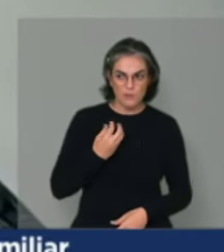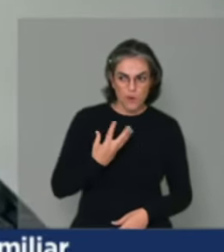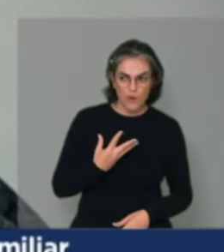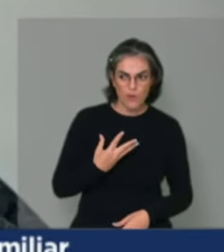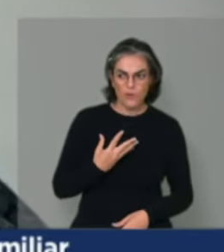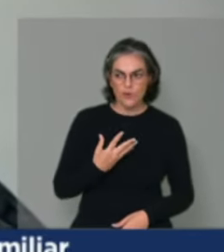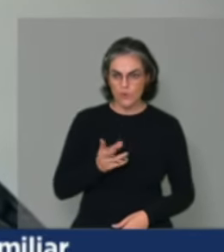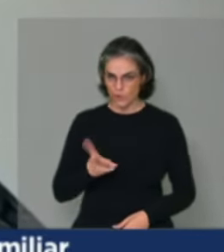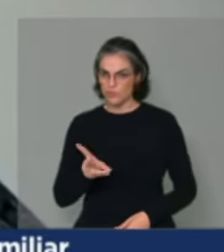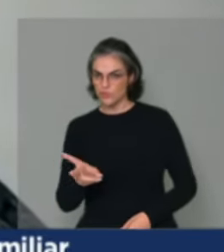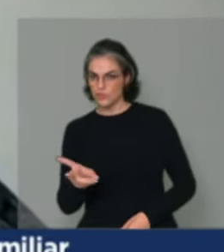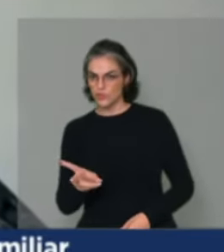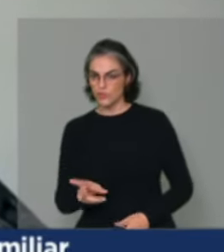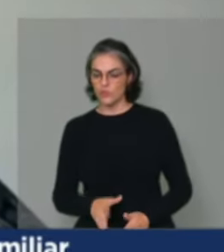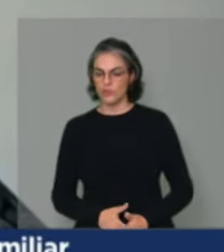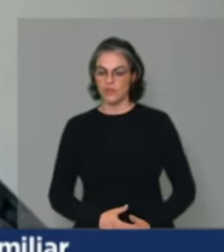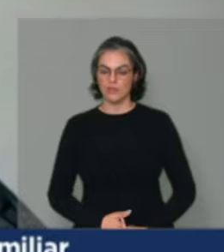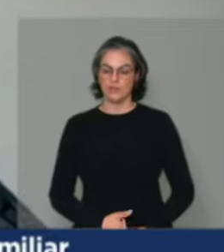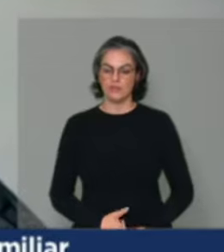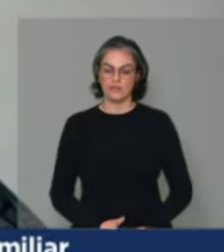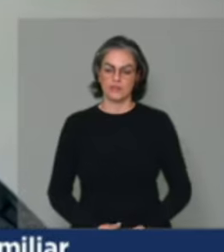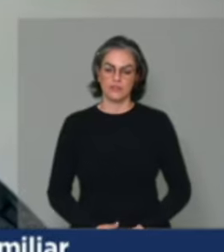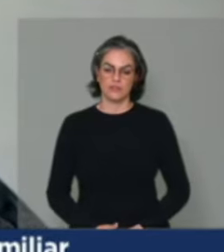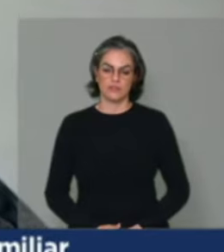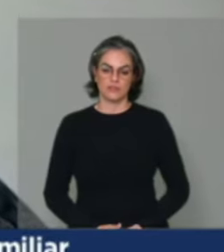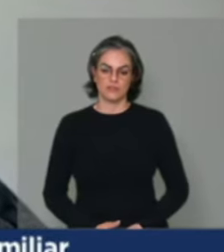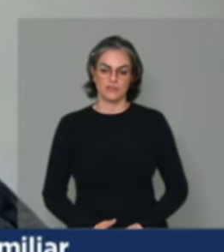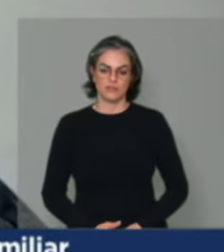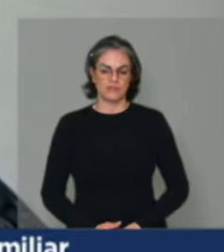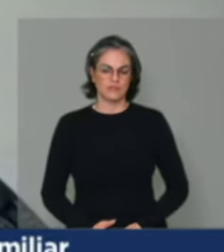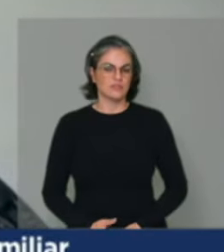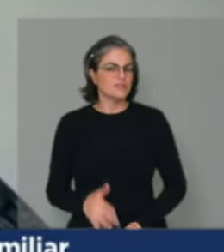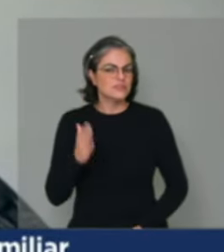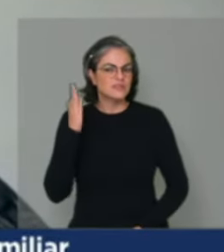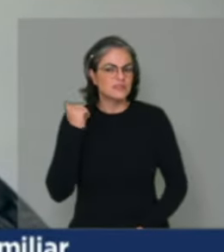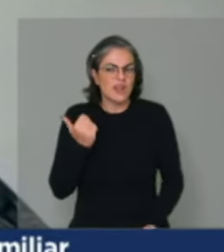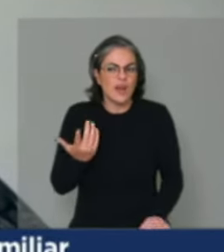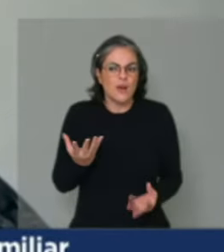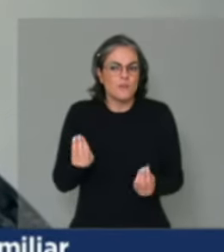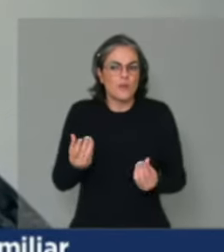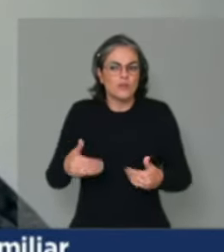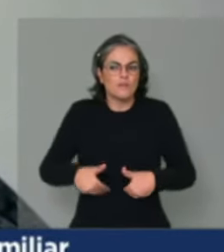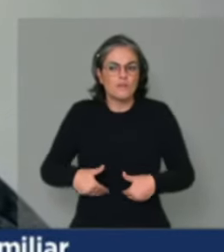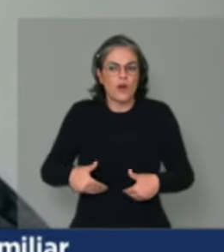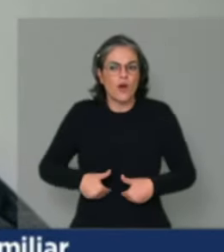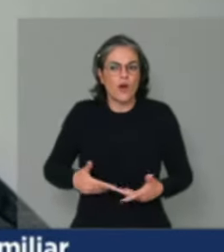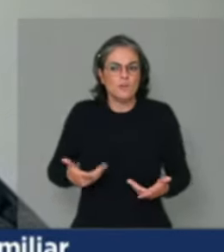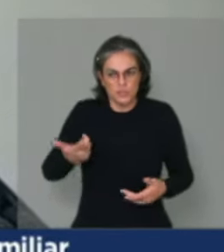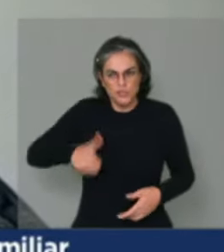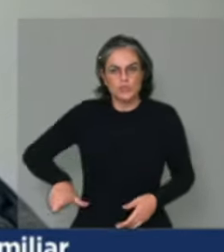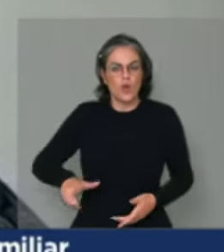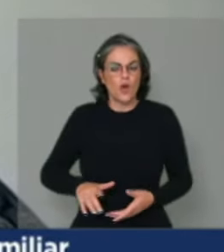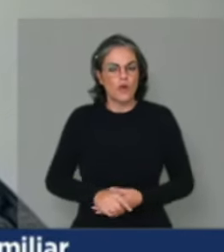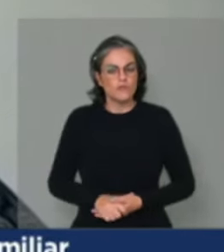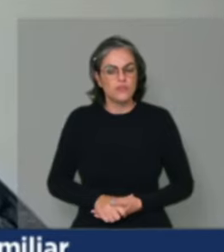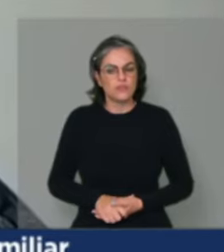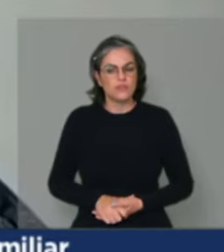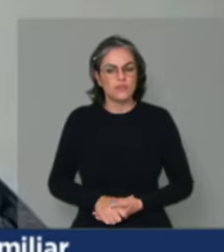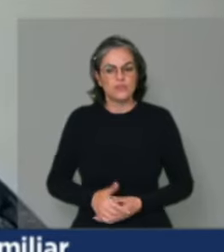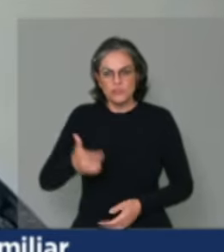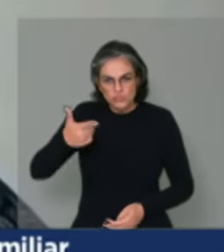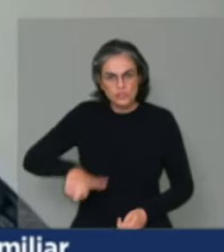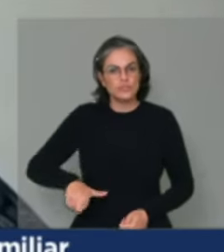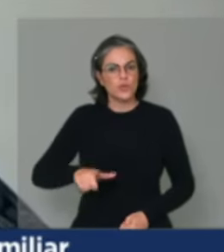gente acaba de subir novamente com números elevados de pessoas passando fome? Onde a gente sobe novamente para o mapa da